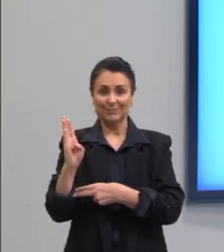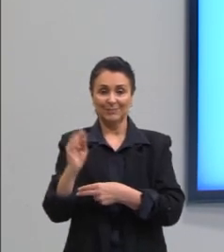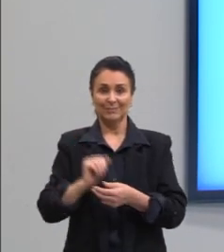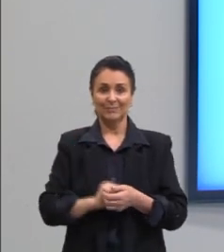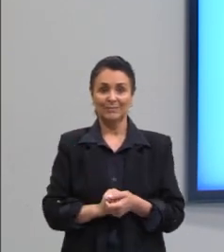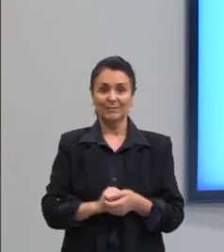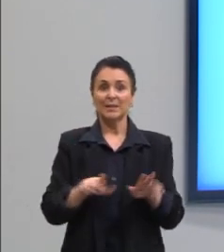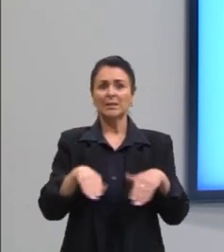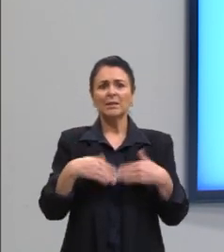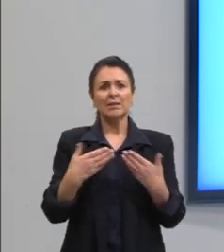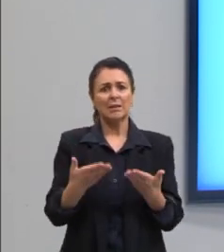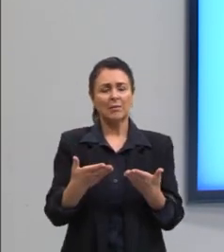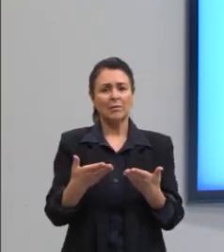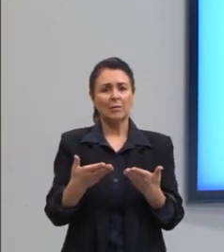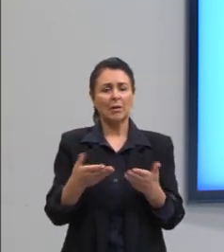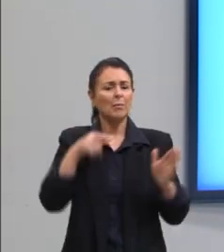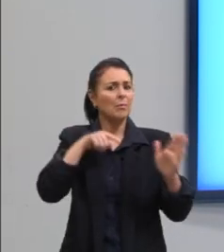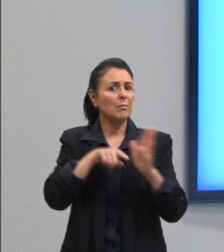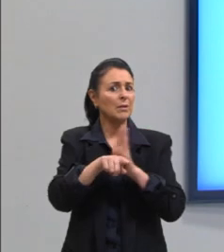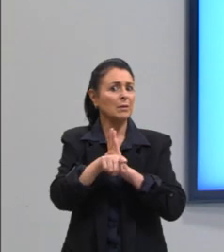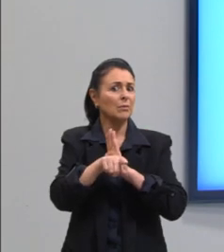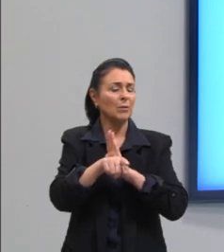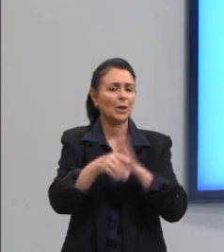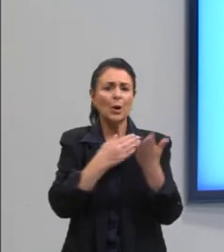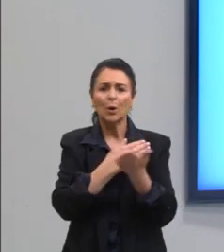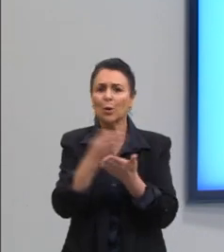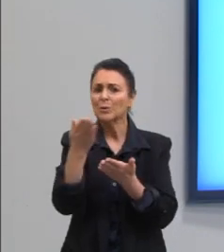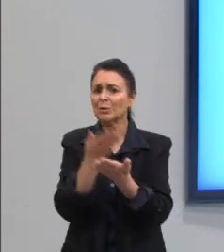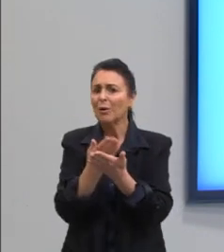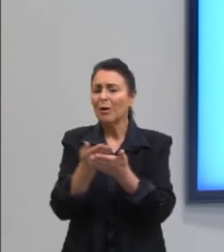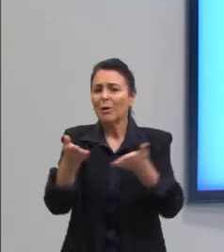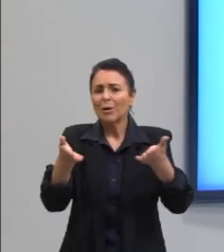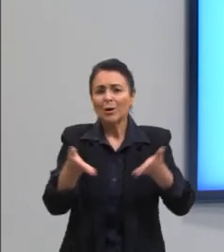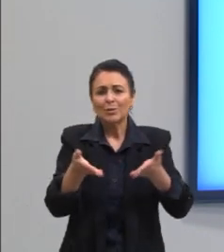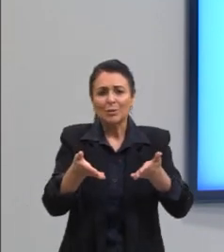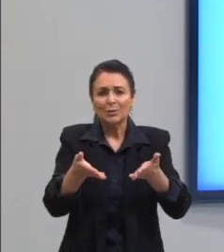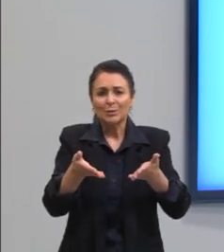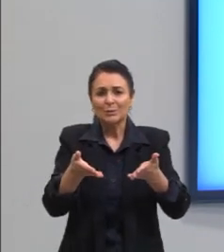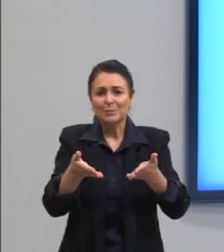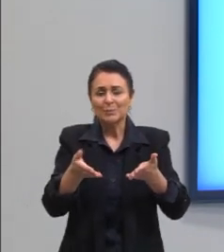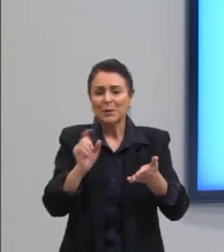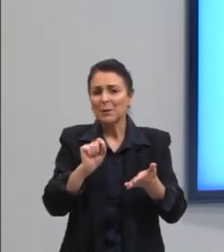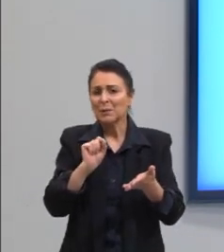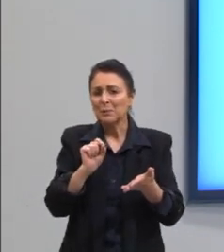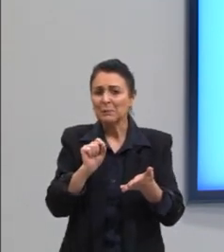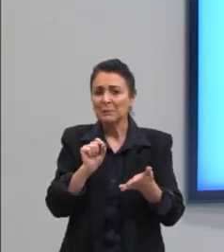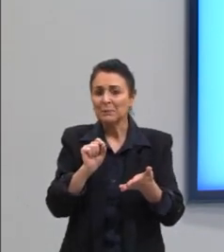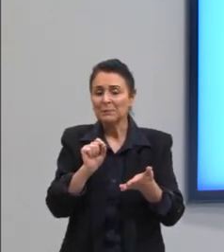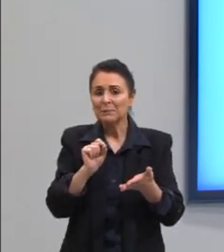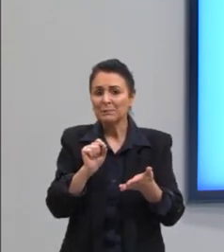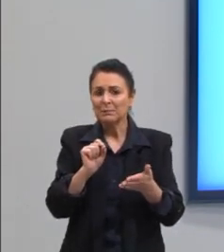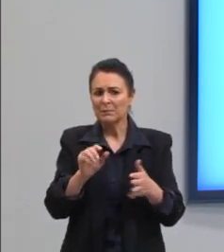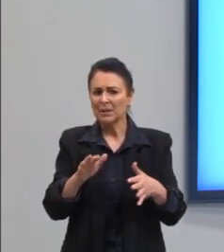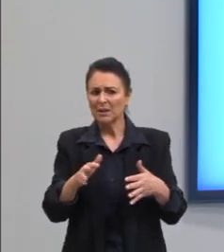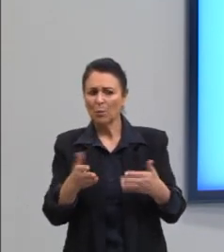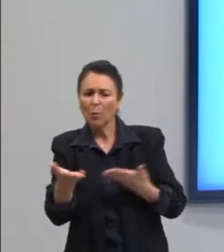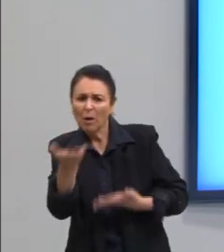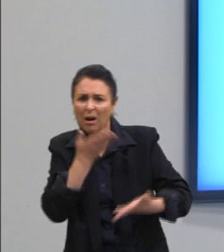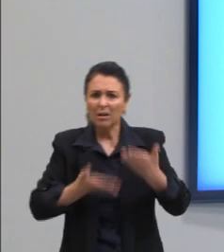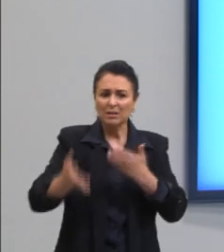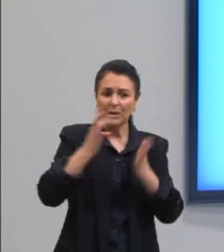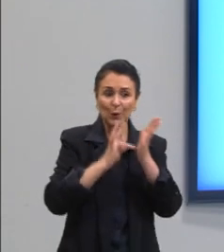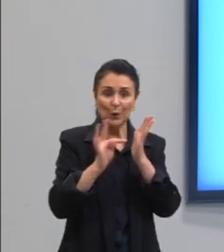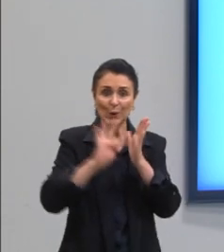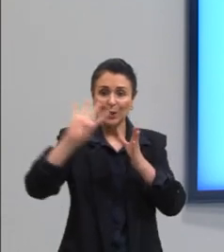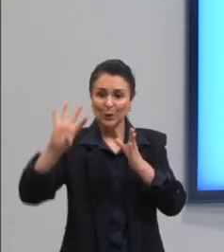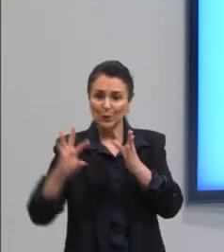Mas, então, a pergunta que a gente começou a nossa aula, a nossa questão hoje era qual a relação, então, da teoria